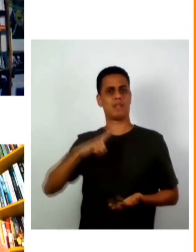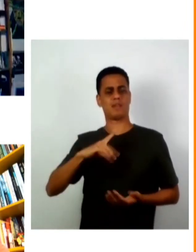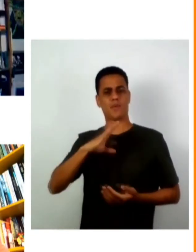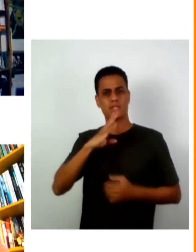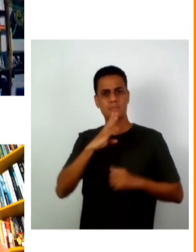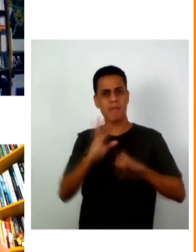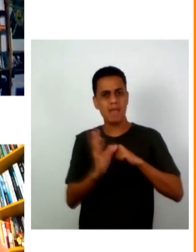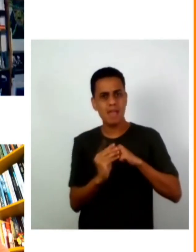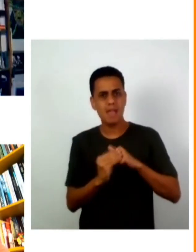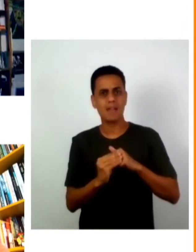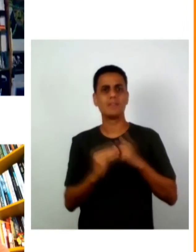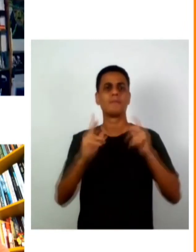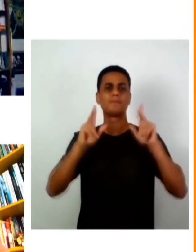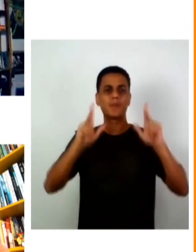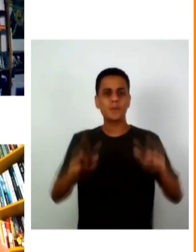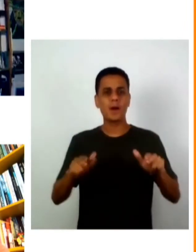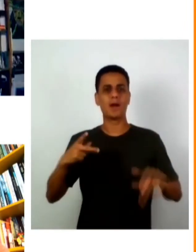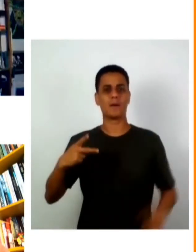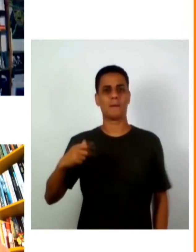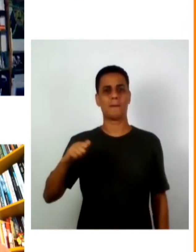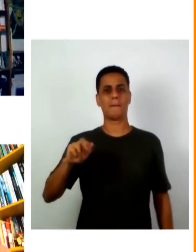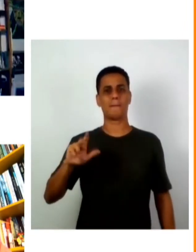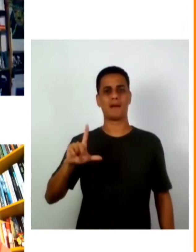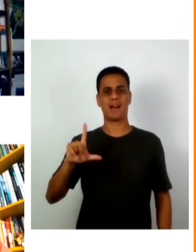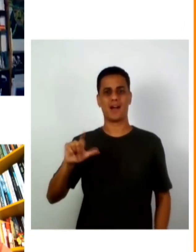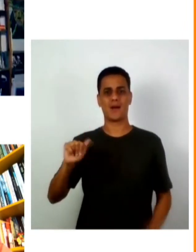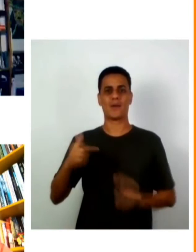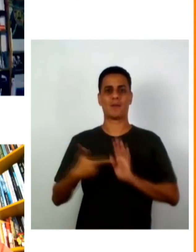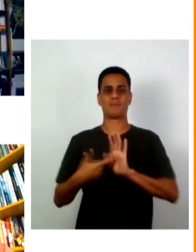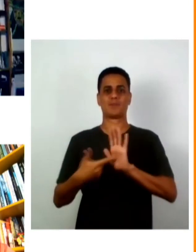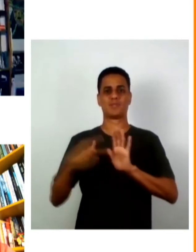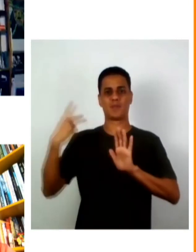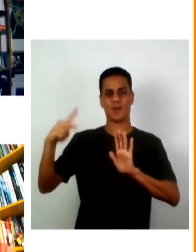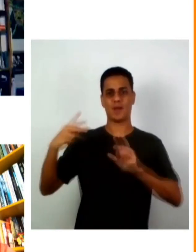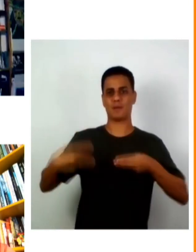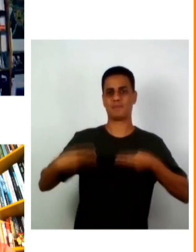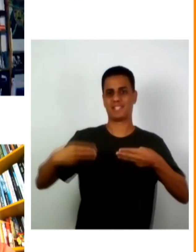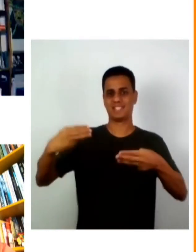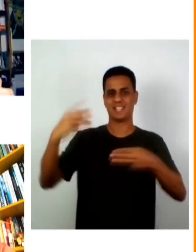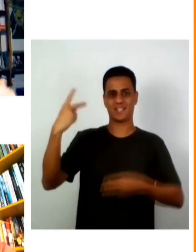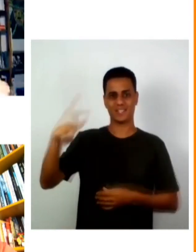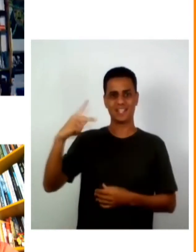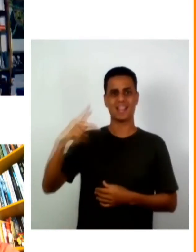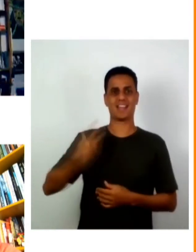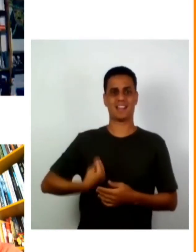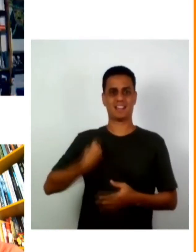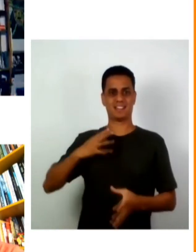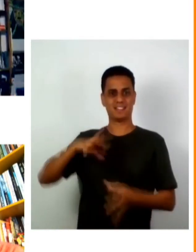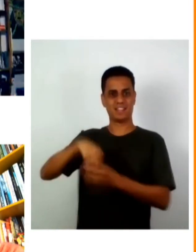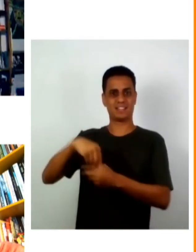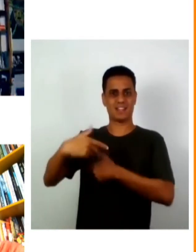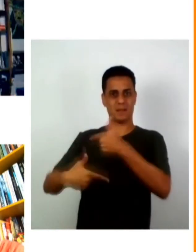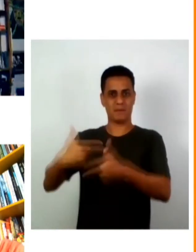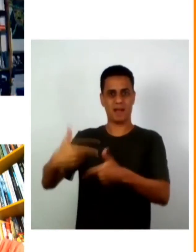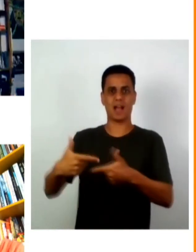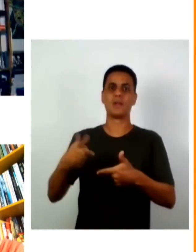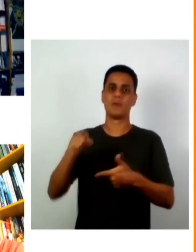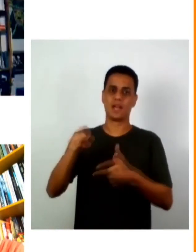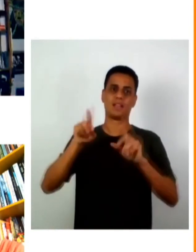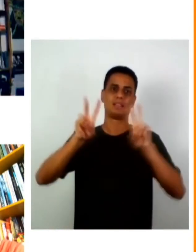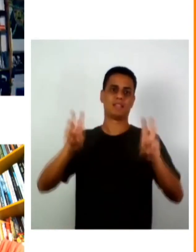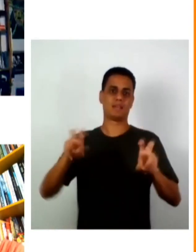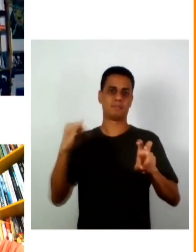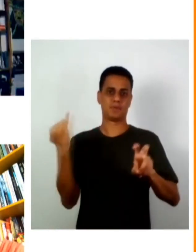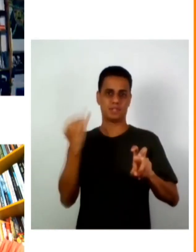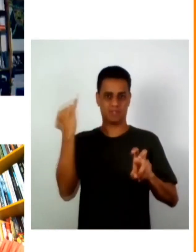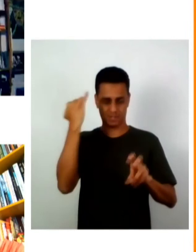capacidade etc que a Paula demonstrou no seu ministério quando ela estava lá essa é uma questão a segunda